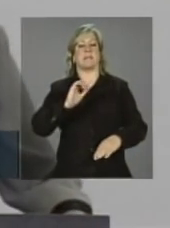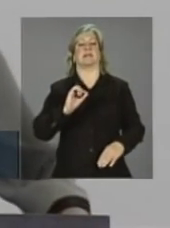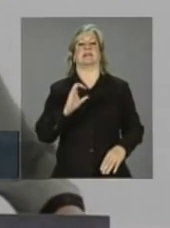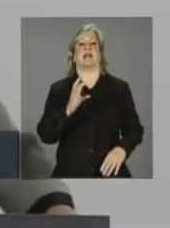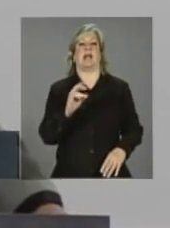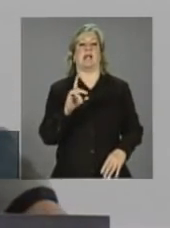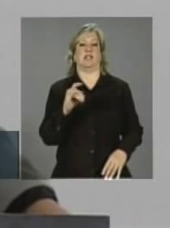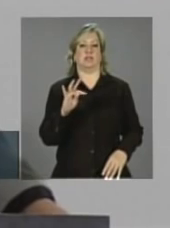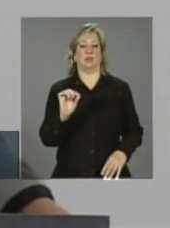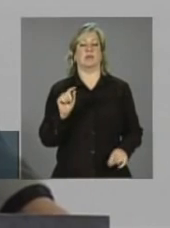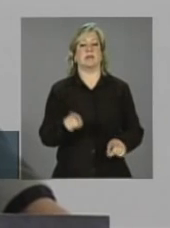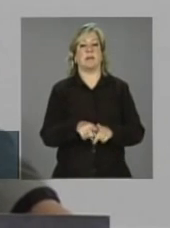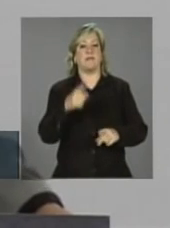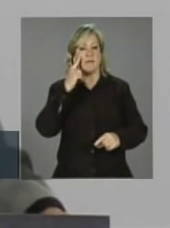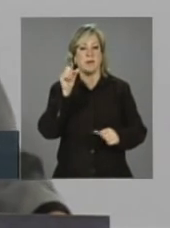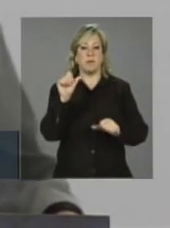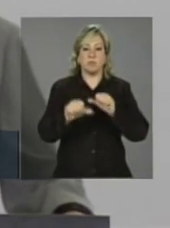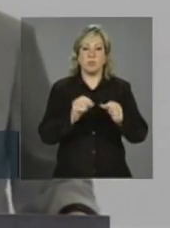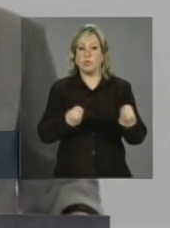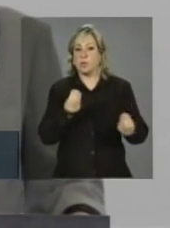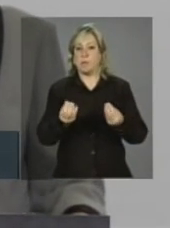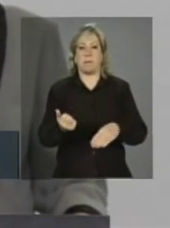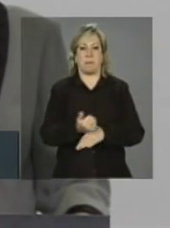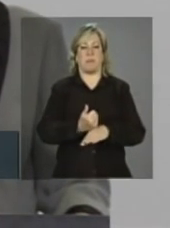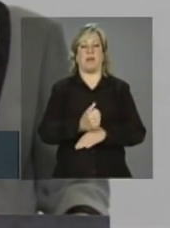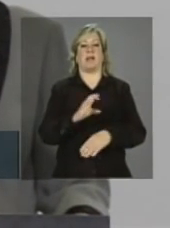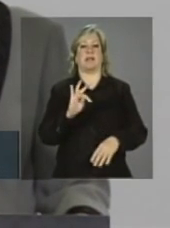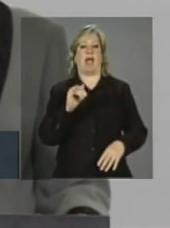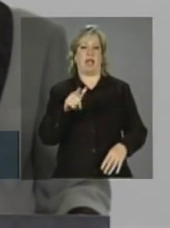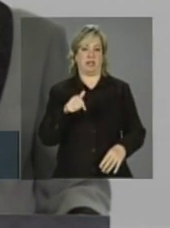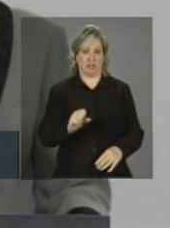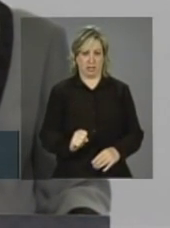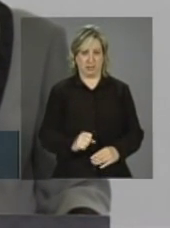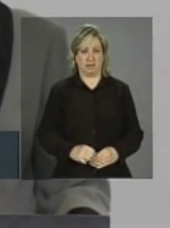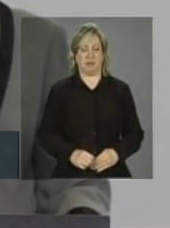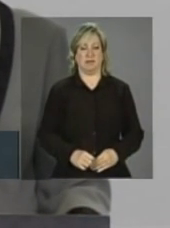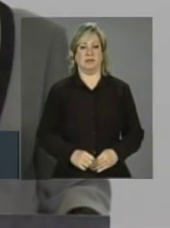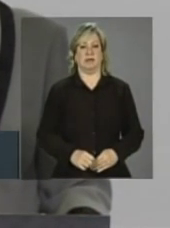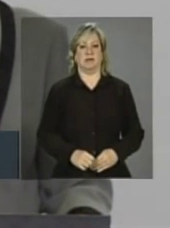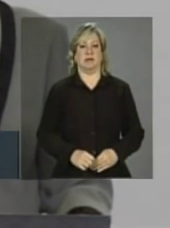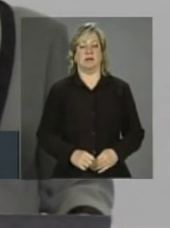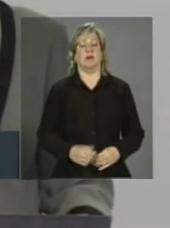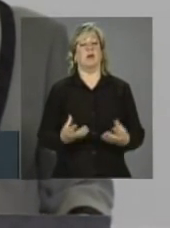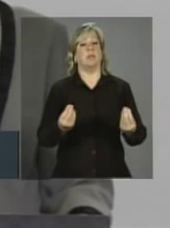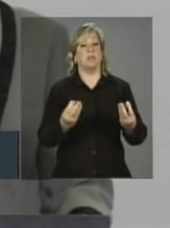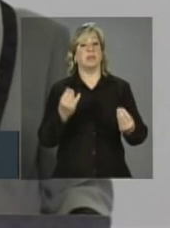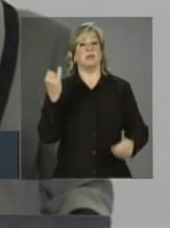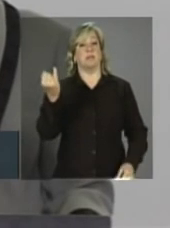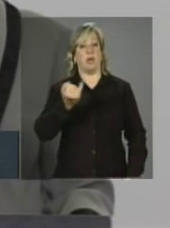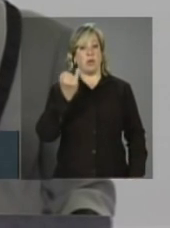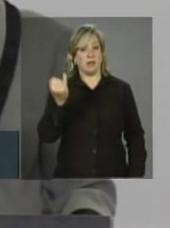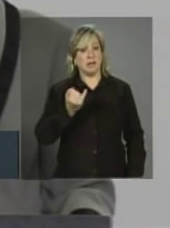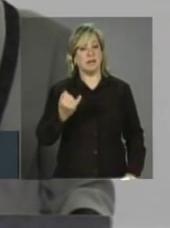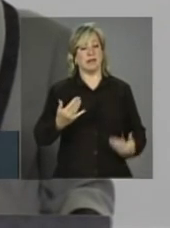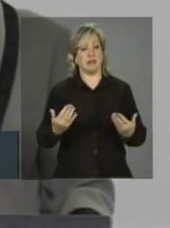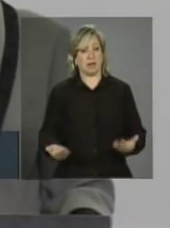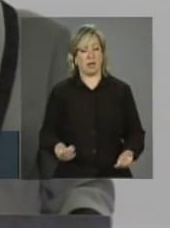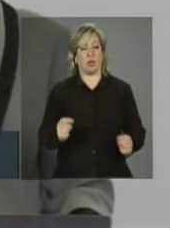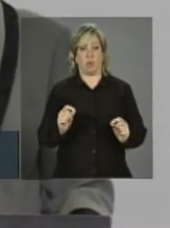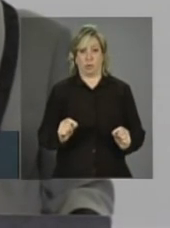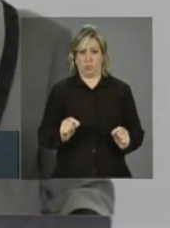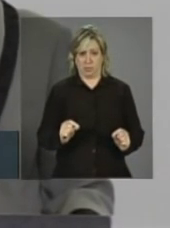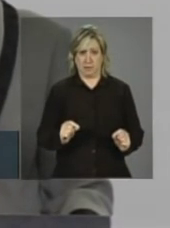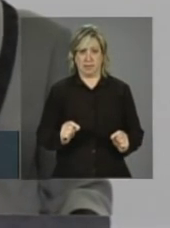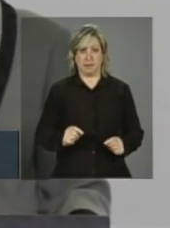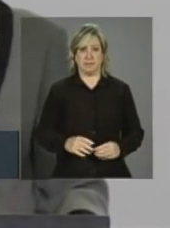reavaliar as taxas. É muito importante portanto que